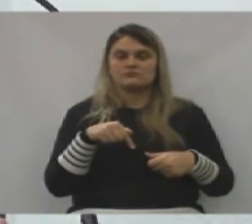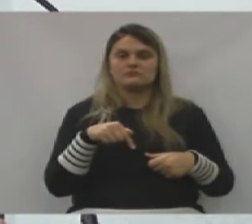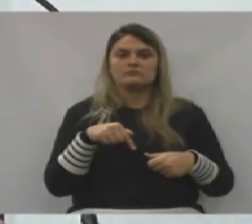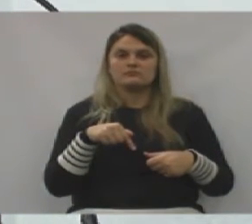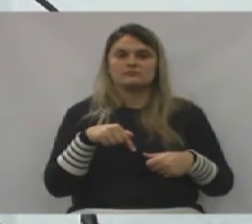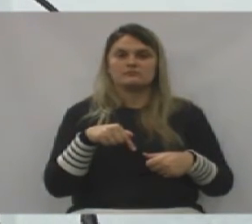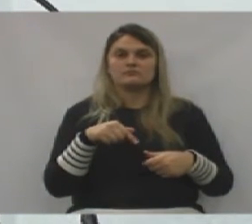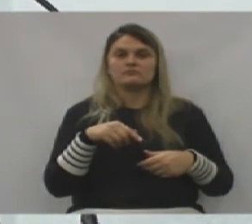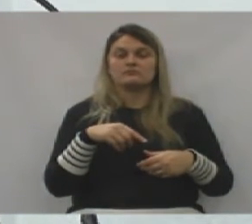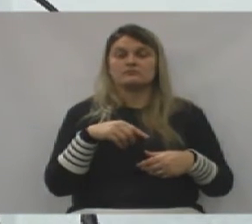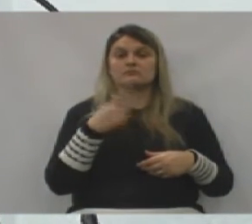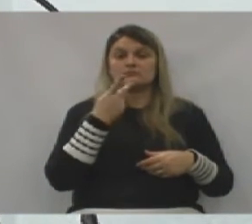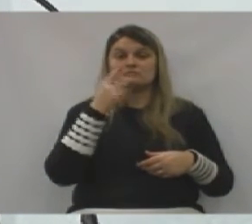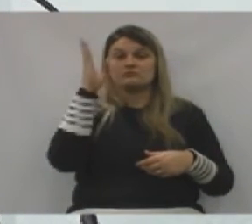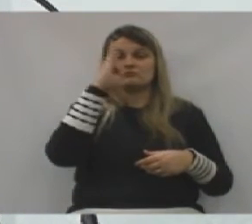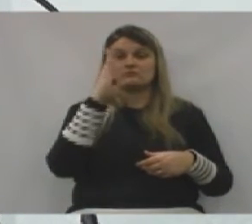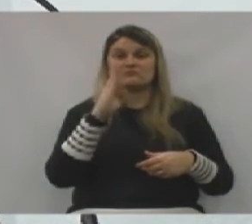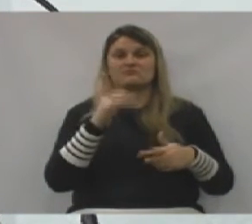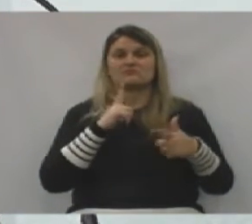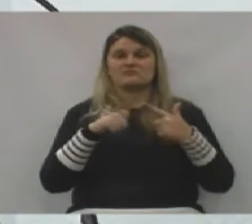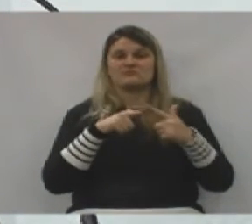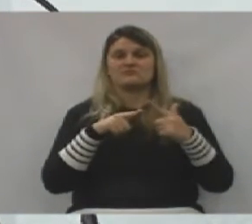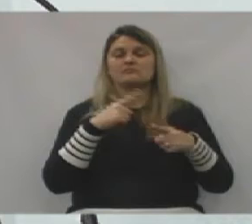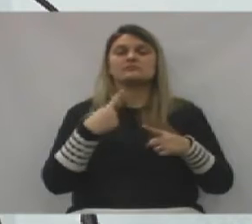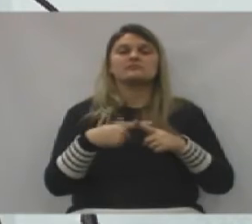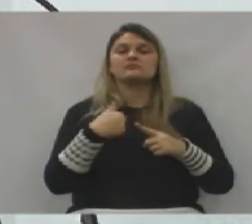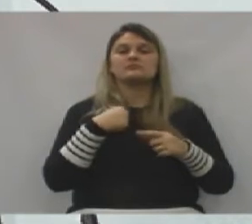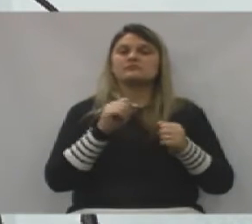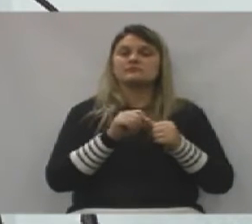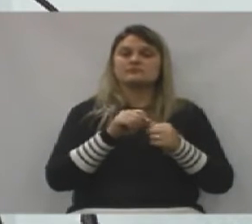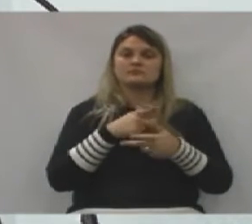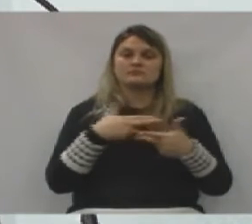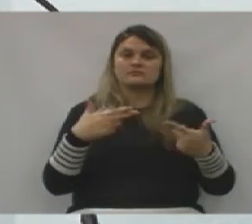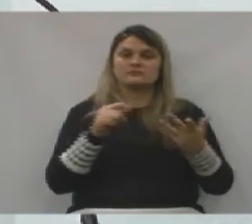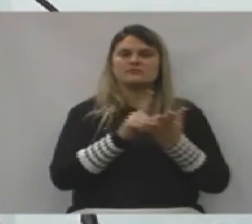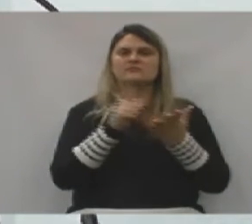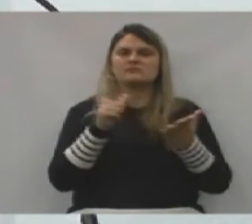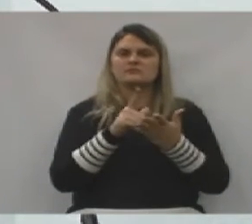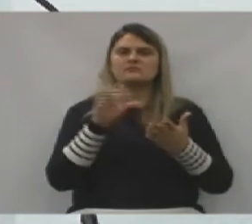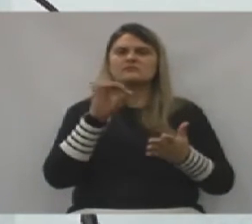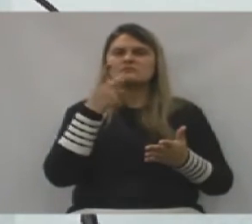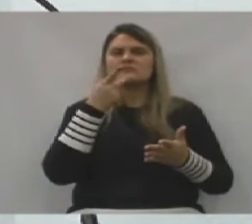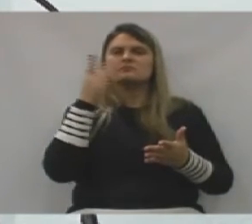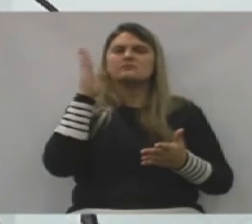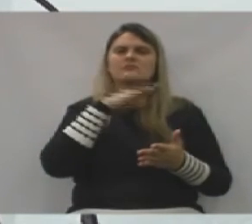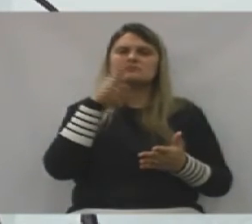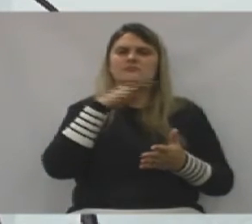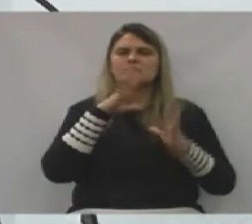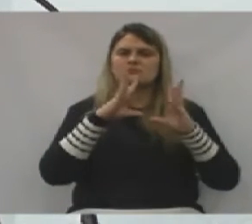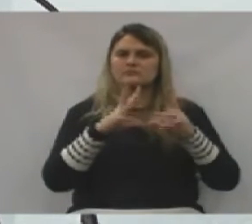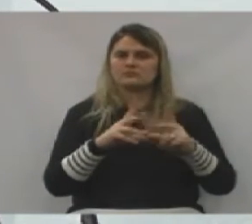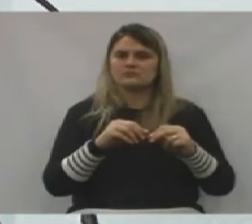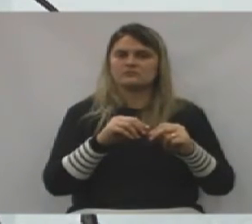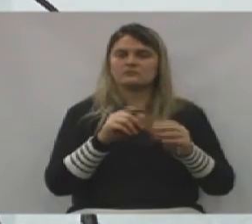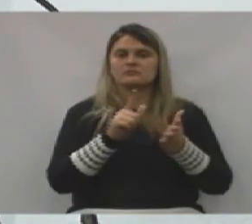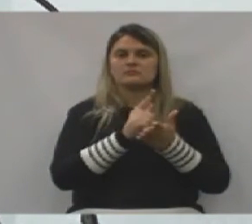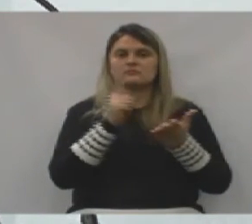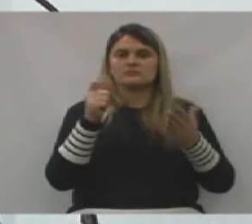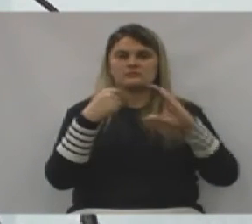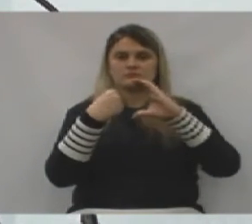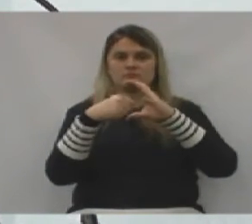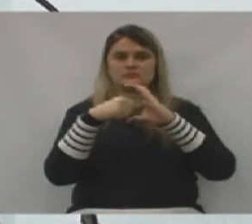o Brasil está em crise, para que eu vou fazer alguma coisa? O jornal só fala mal de tudo mesmo, Jornal Nacional.